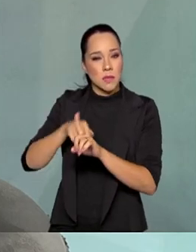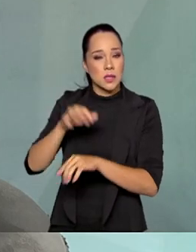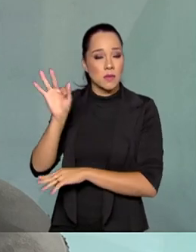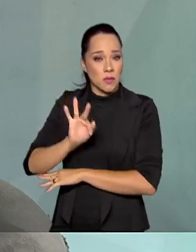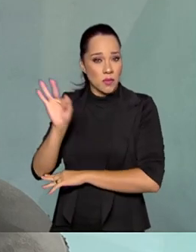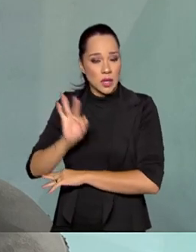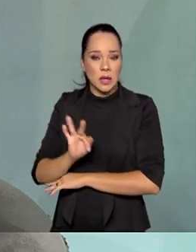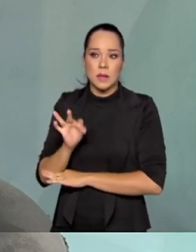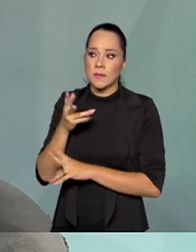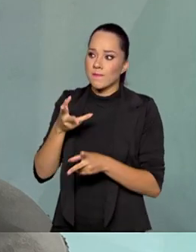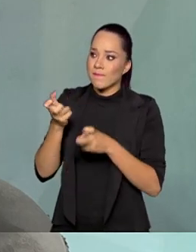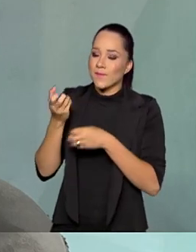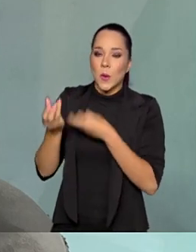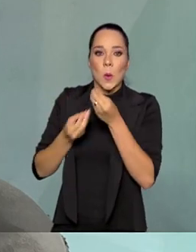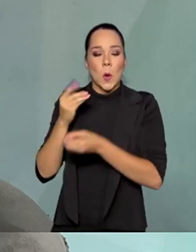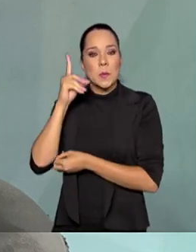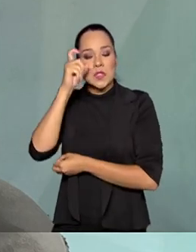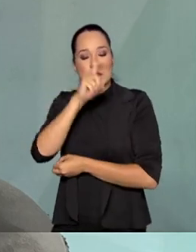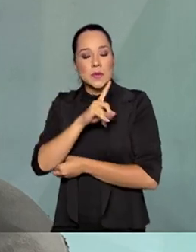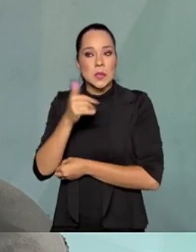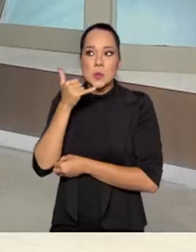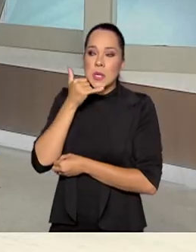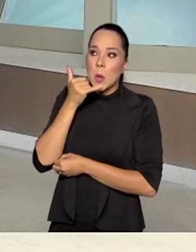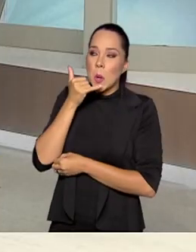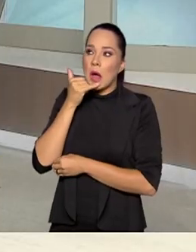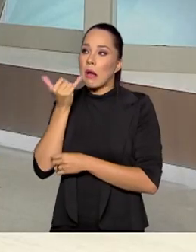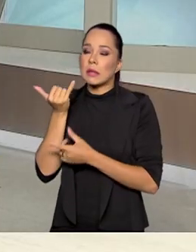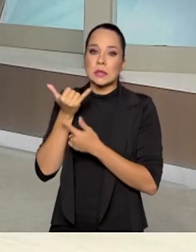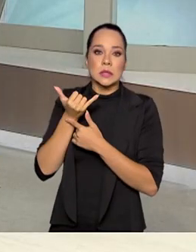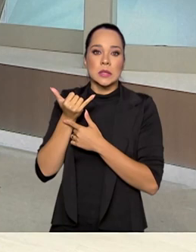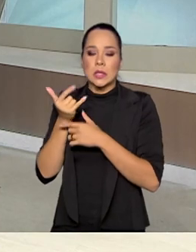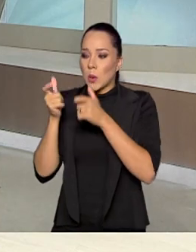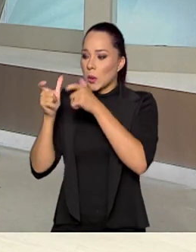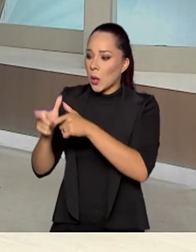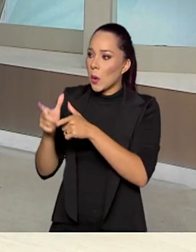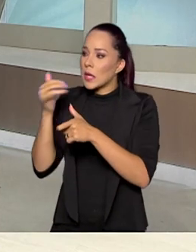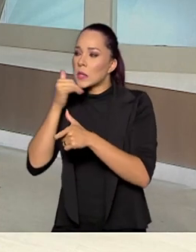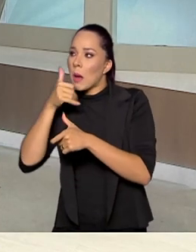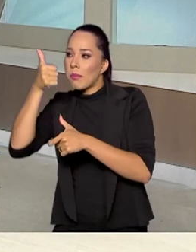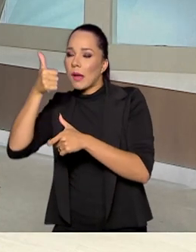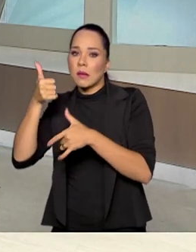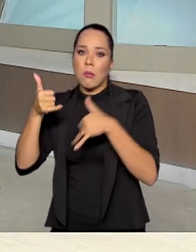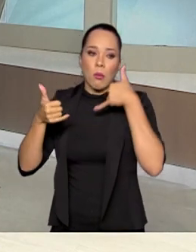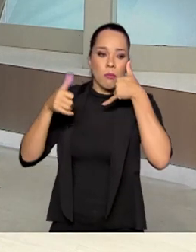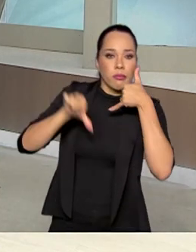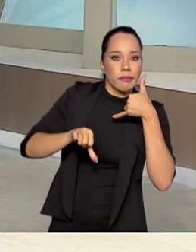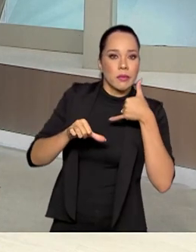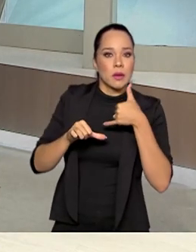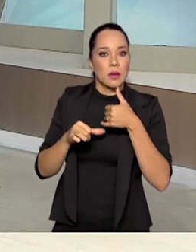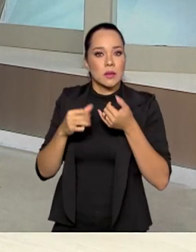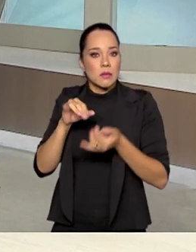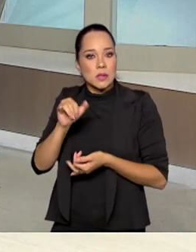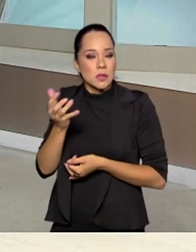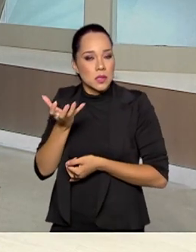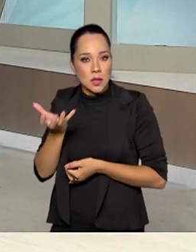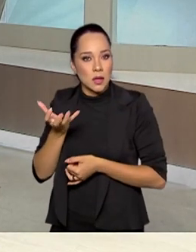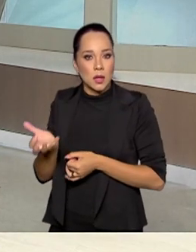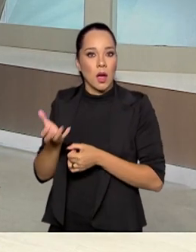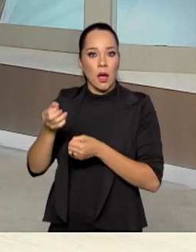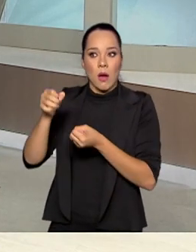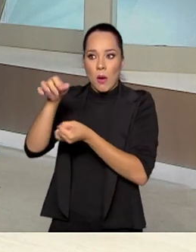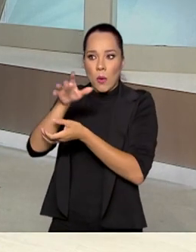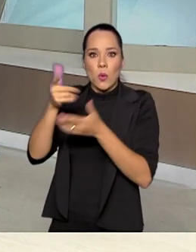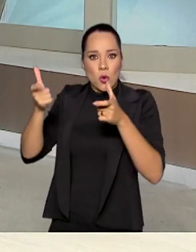e vimos como é difícil o celular funcionar lá. Hora num local ele funciona, hora não. Então, se você quer realmente um